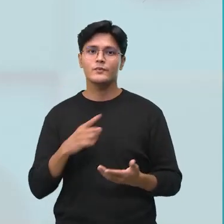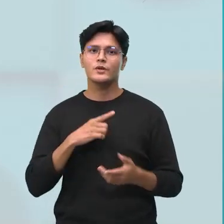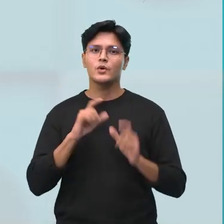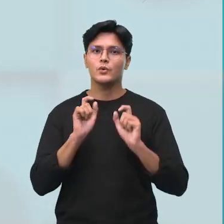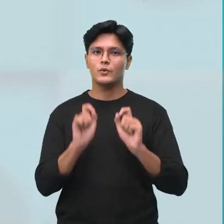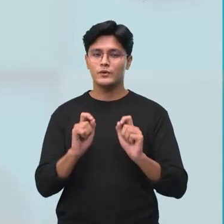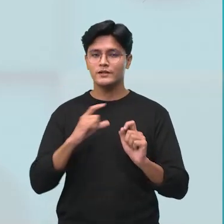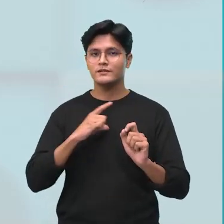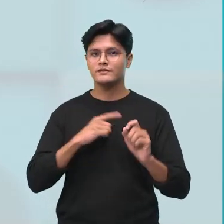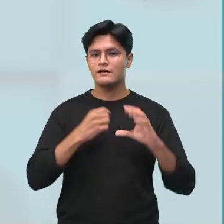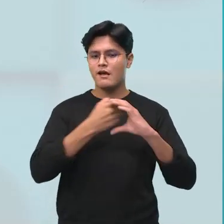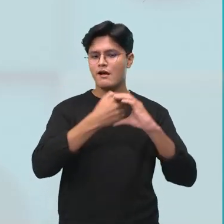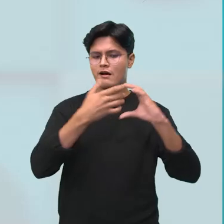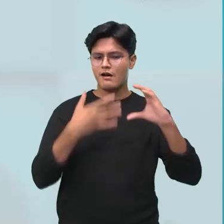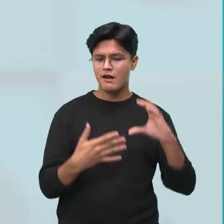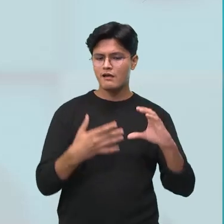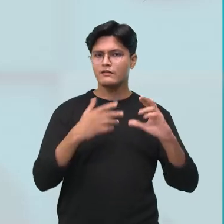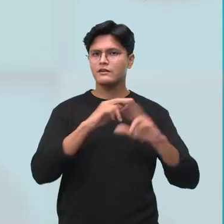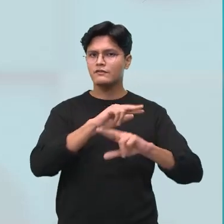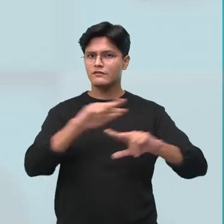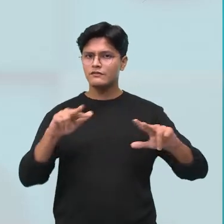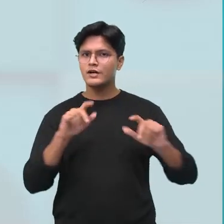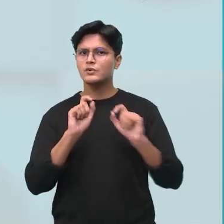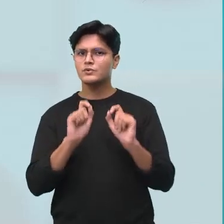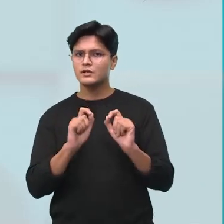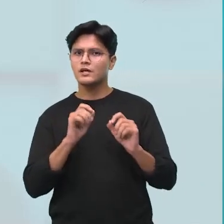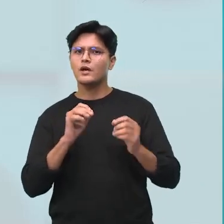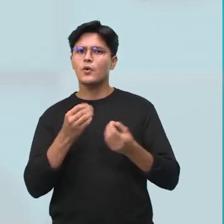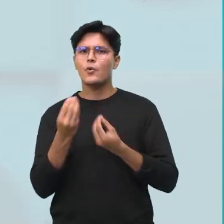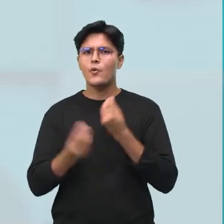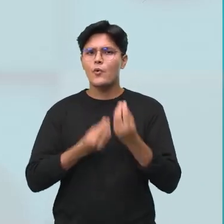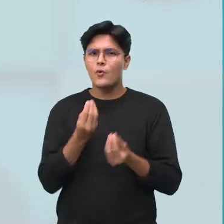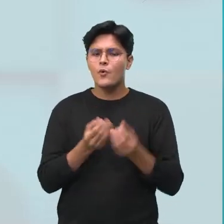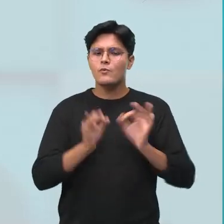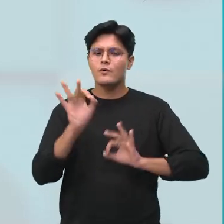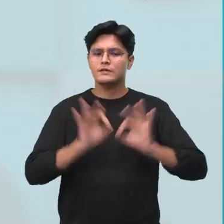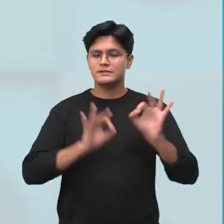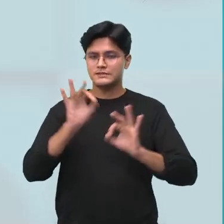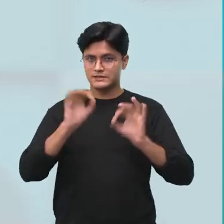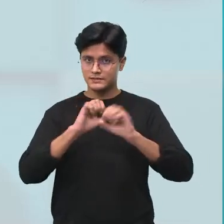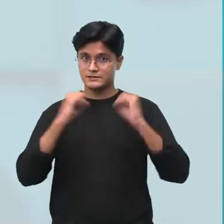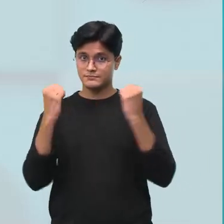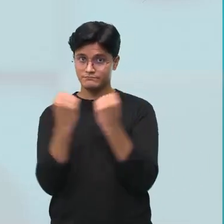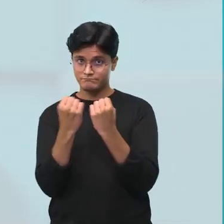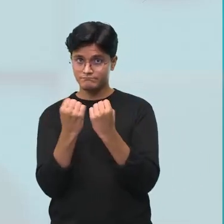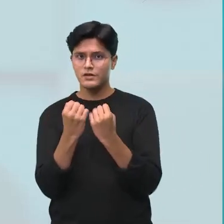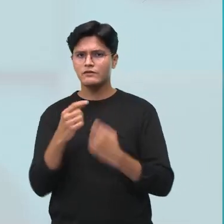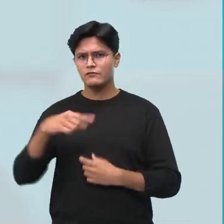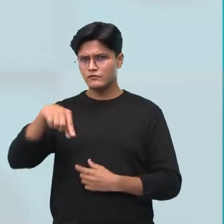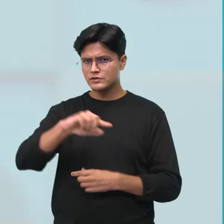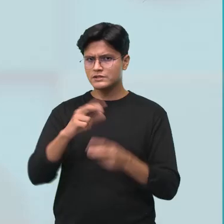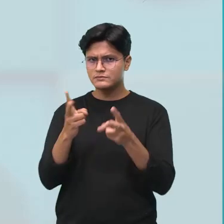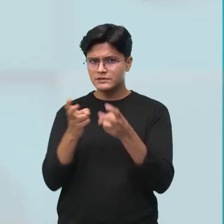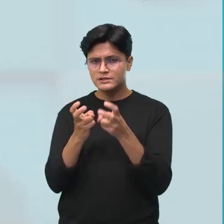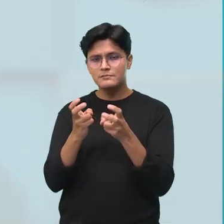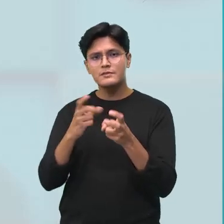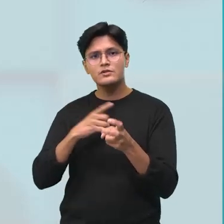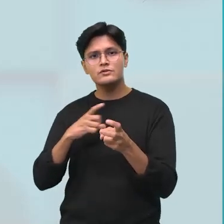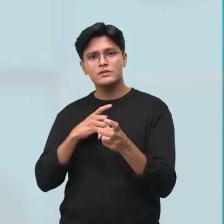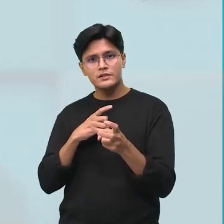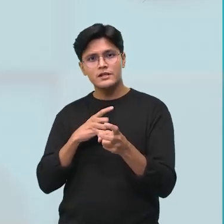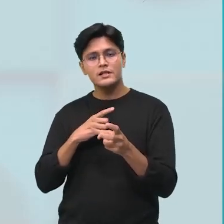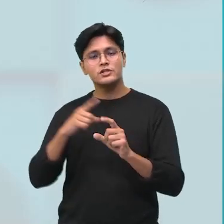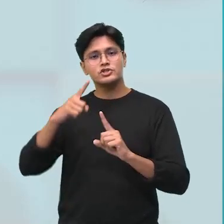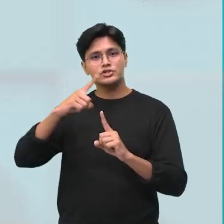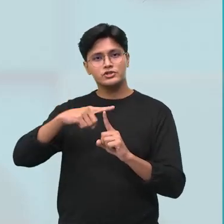aí, então, muitas características, né? De como se organizar o seminário. Vocês viram que no vídeo nós tínhamos uma